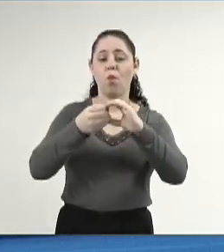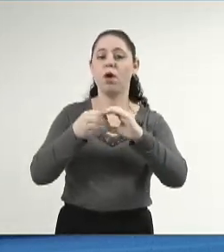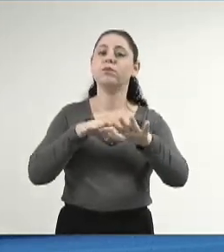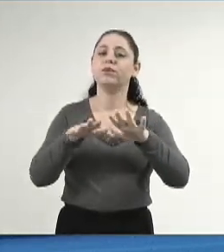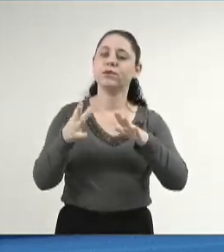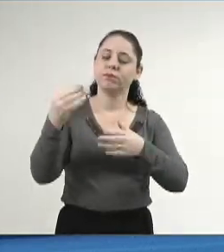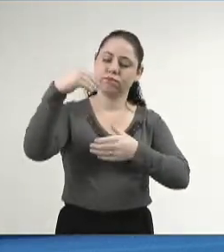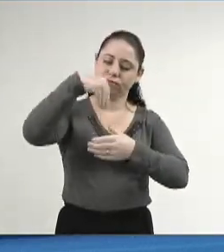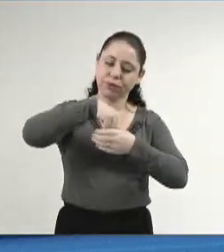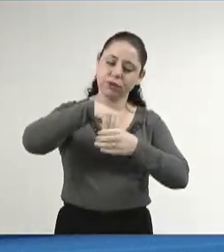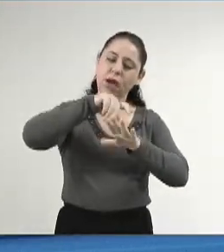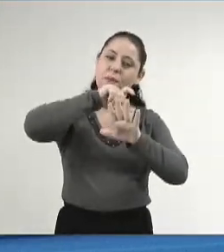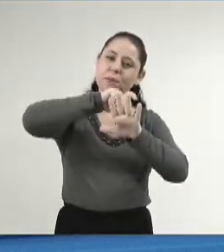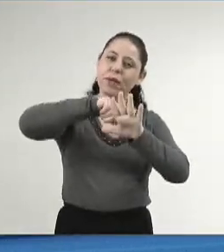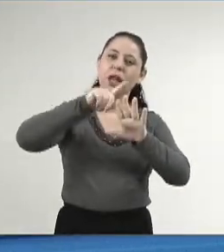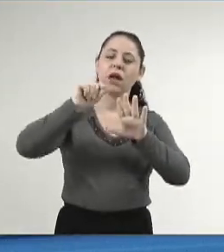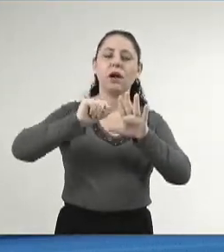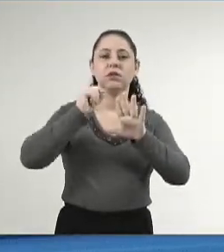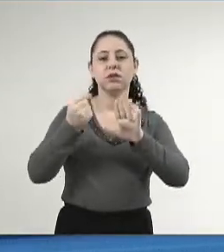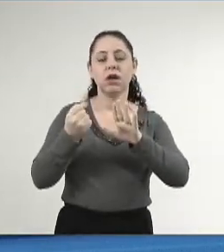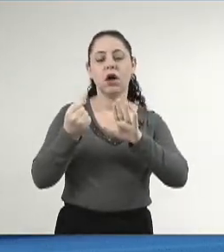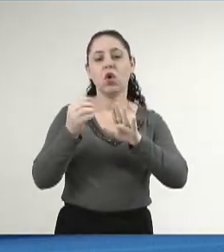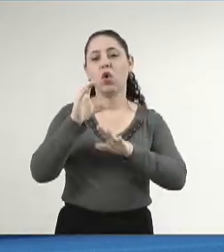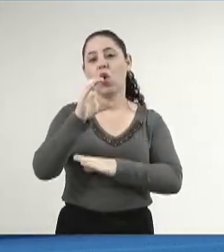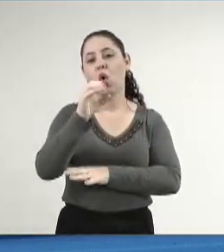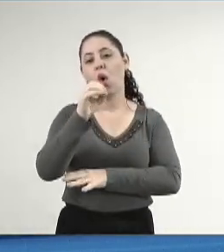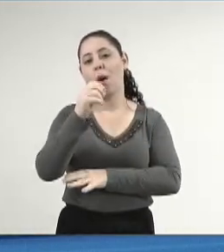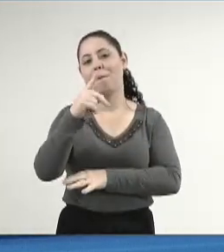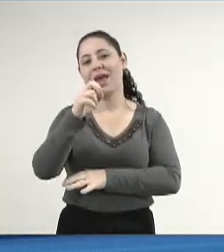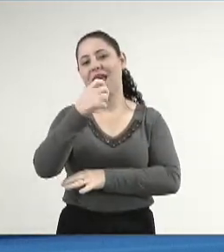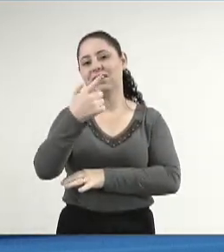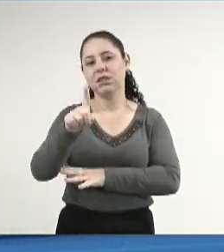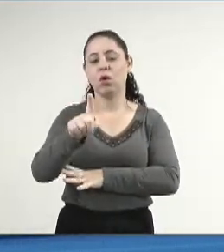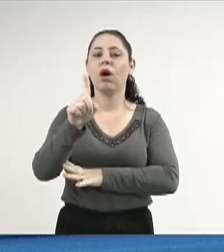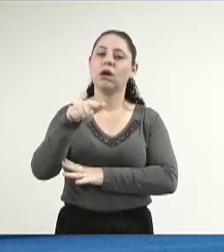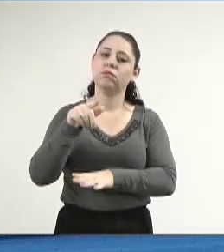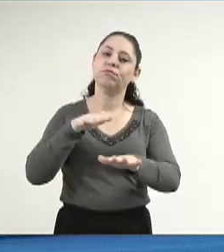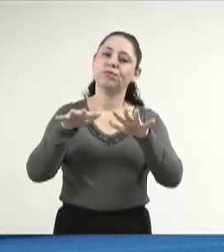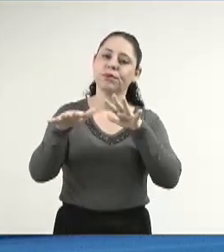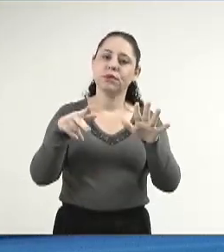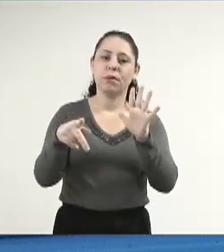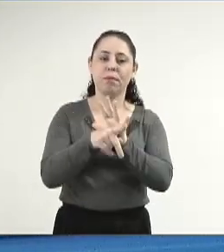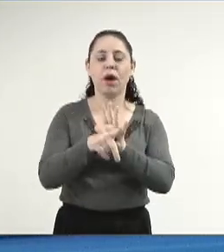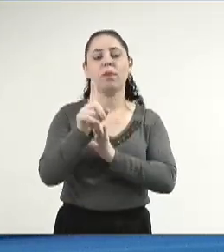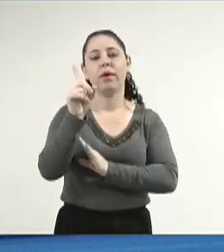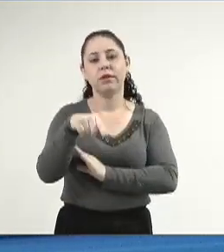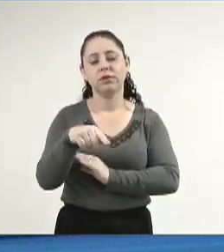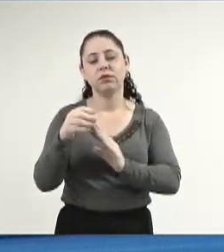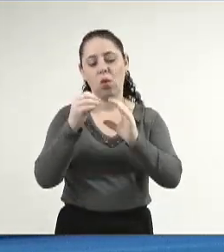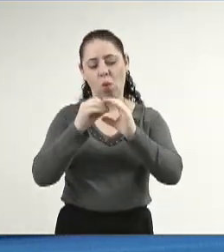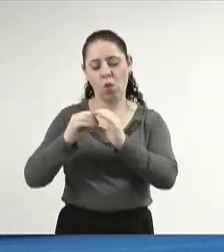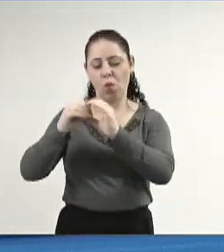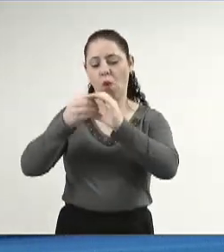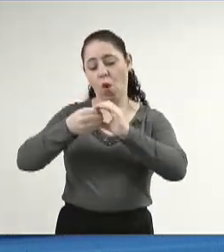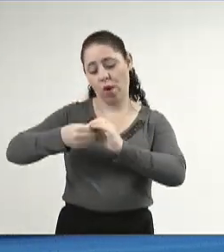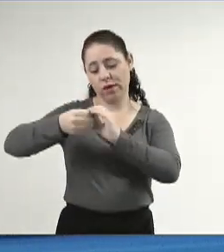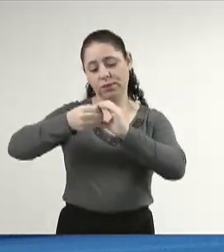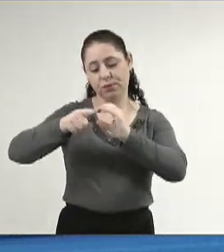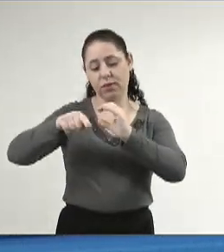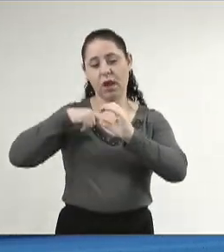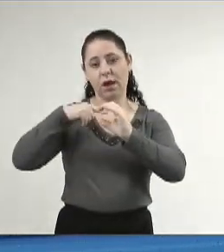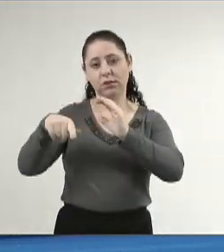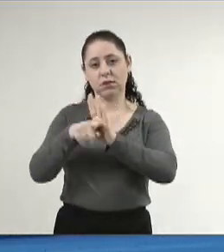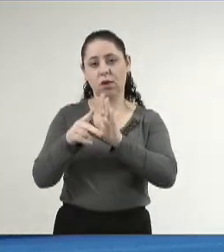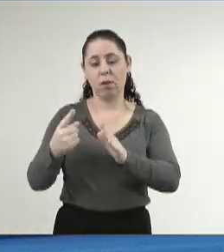na sua essência a cooperação, a própria palavra do movimento, e seja isso. Então, nesse momento em que